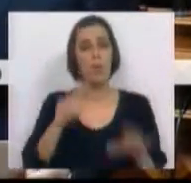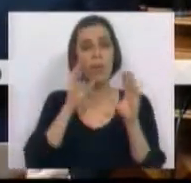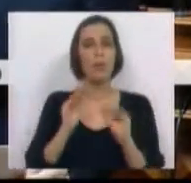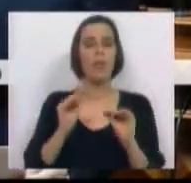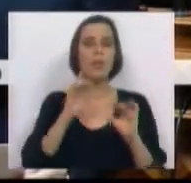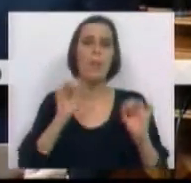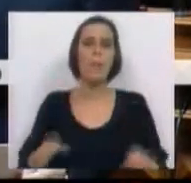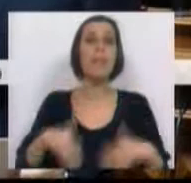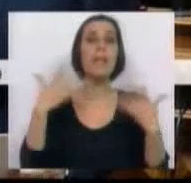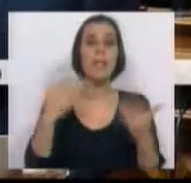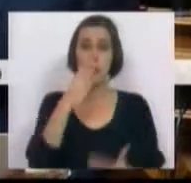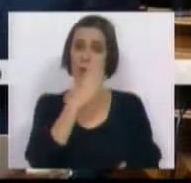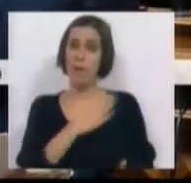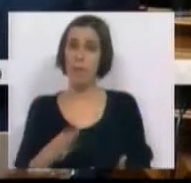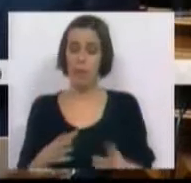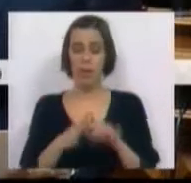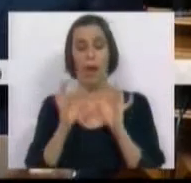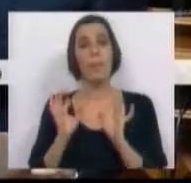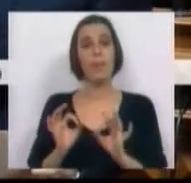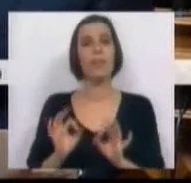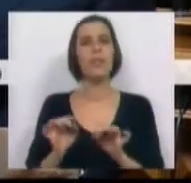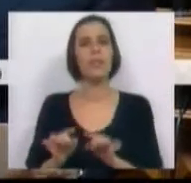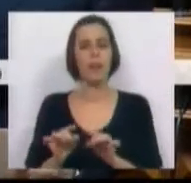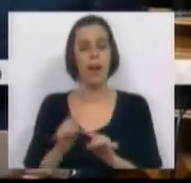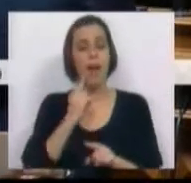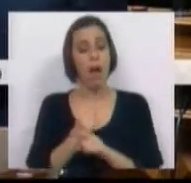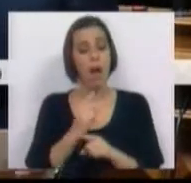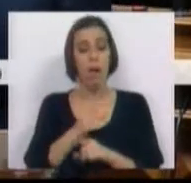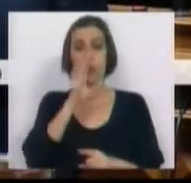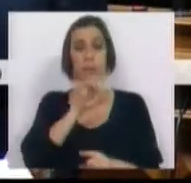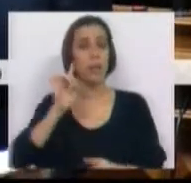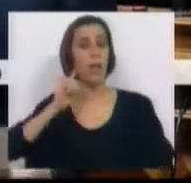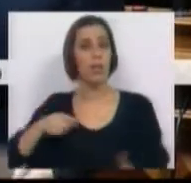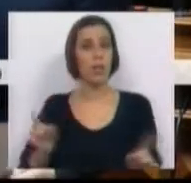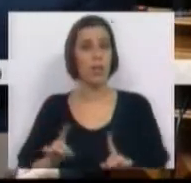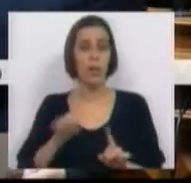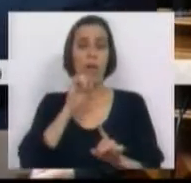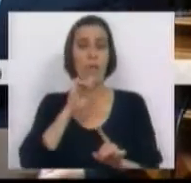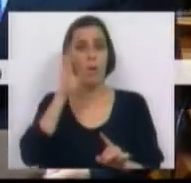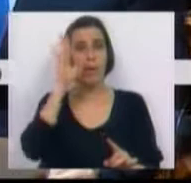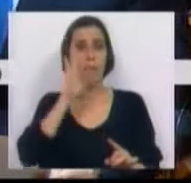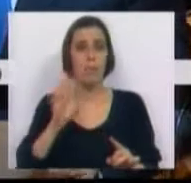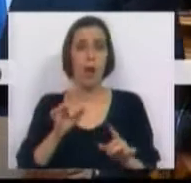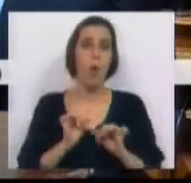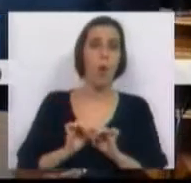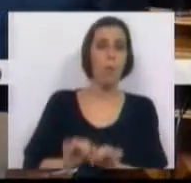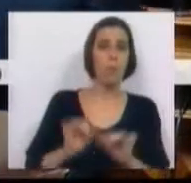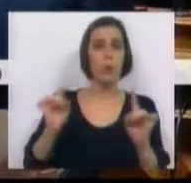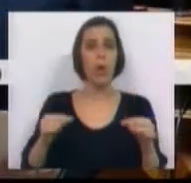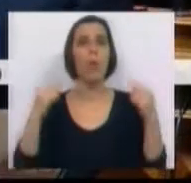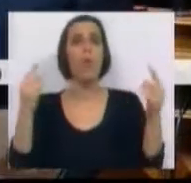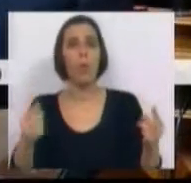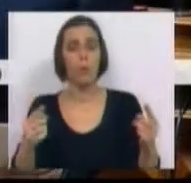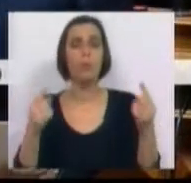os princípios operativos a privilegiar mesmo que não se ignore que podem contender ou opor-se a